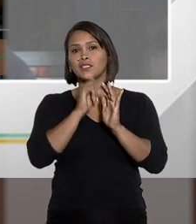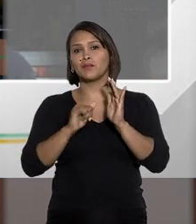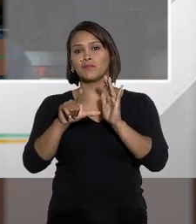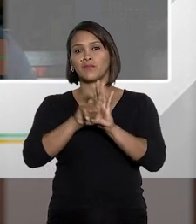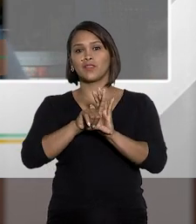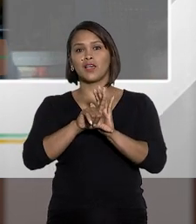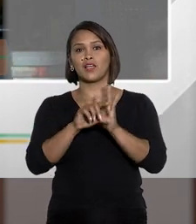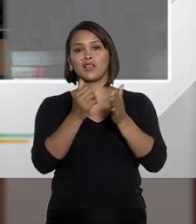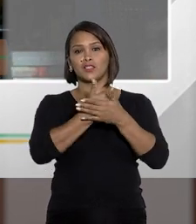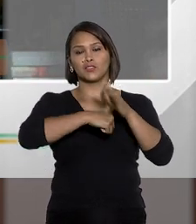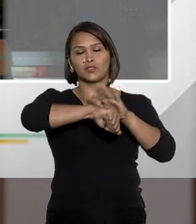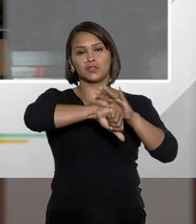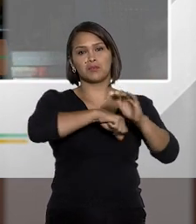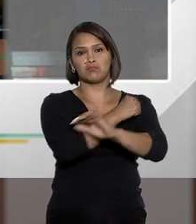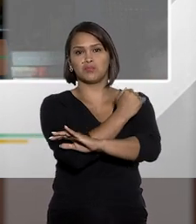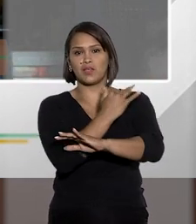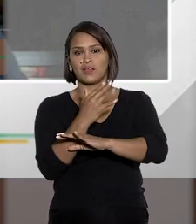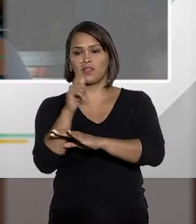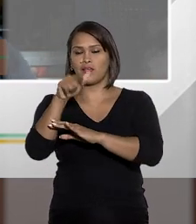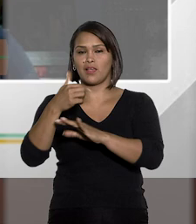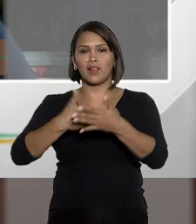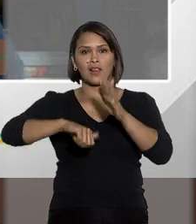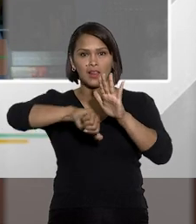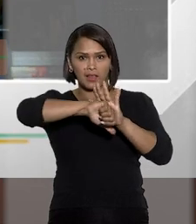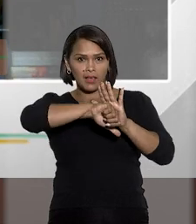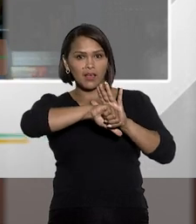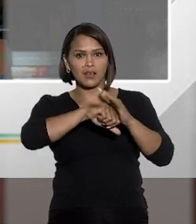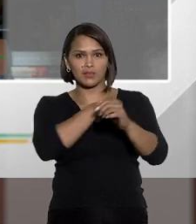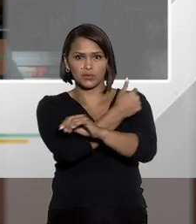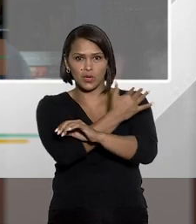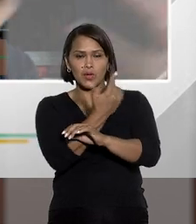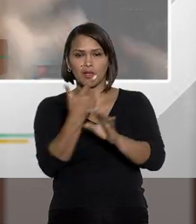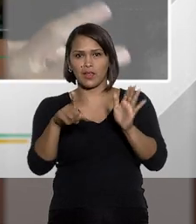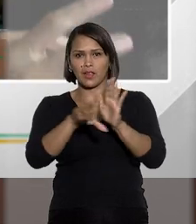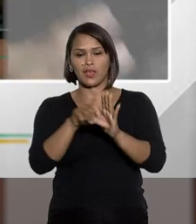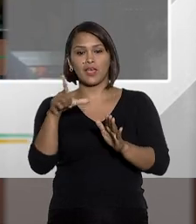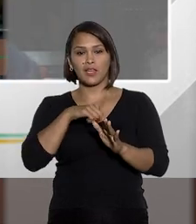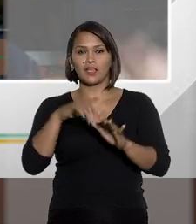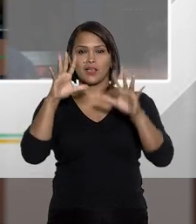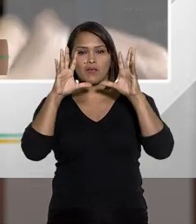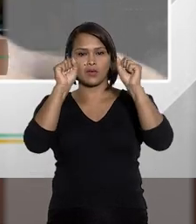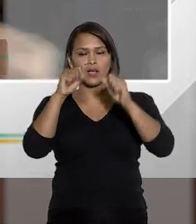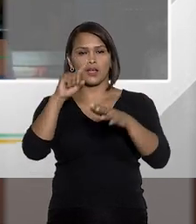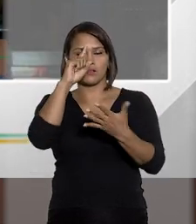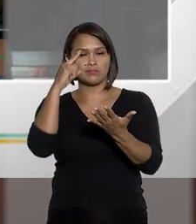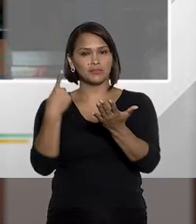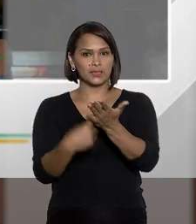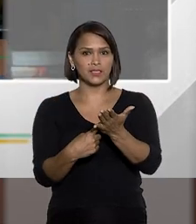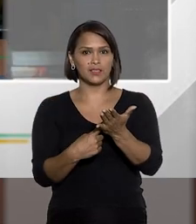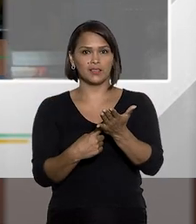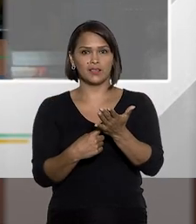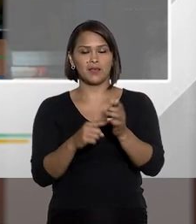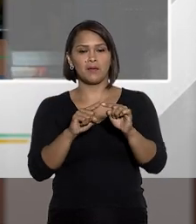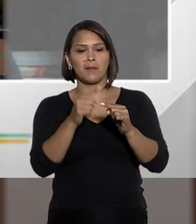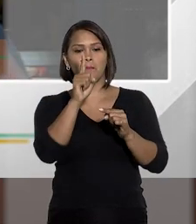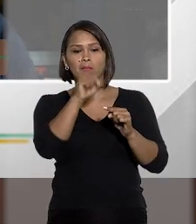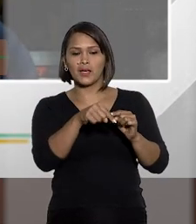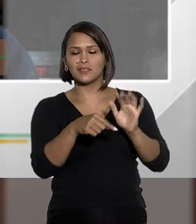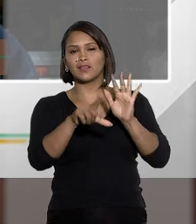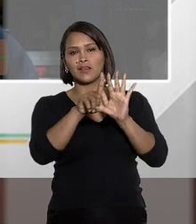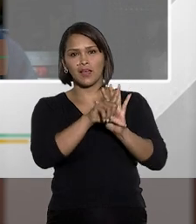Por exemplo, na lei dos crimes ambientais. E lá na lei dos crimes ambientais, os tribunais têm aplicado esse piso.